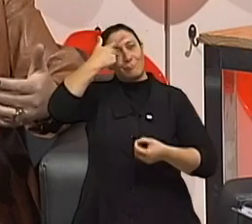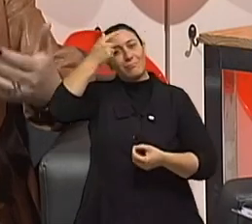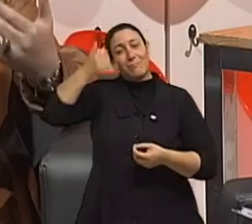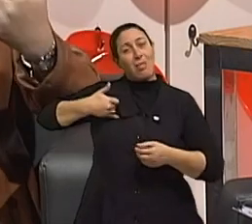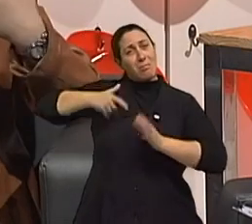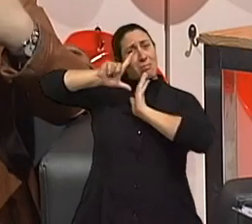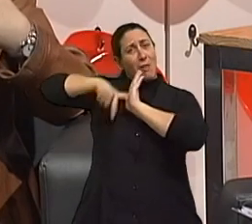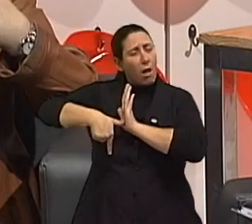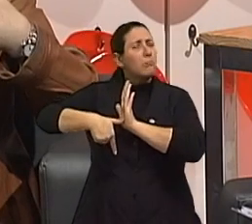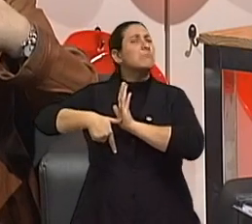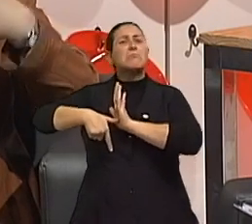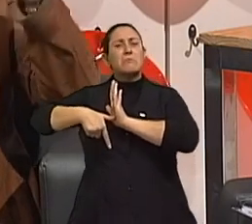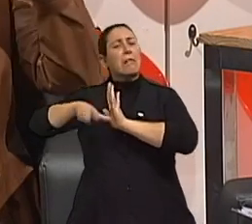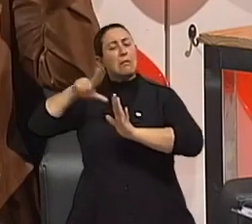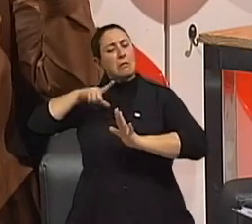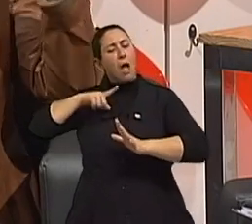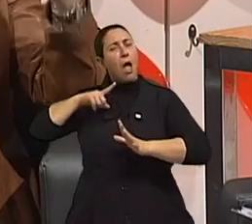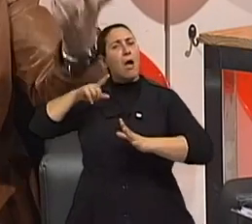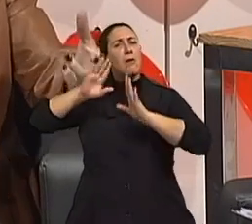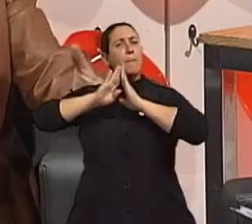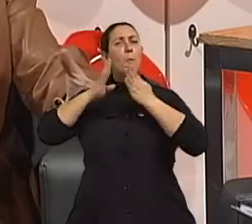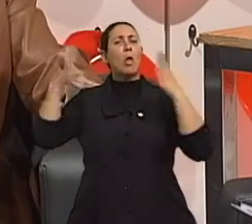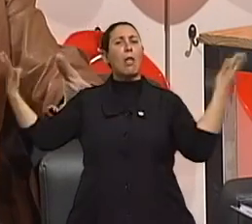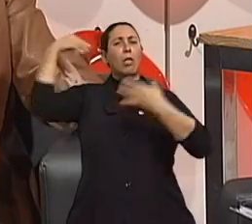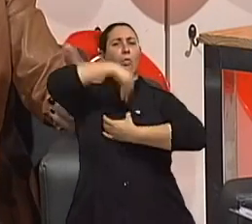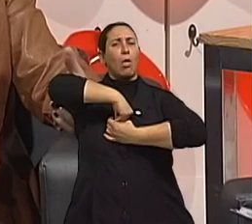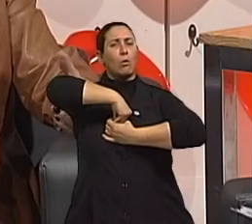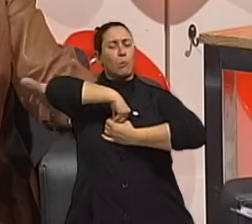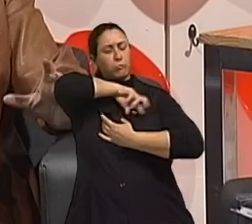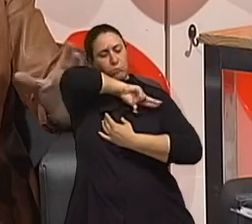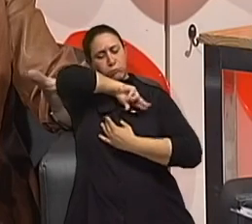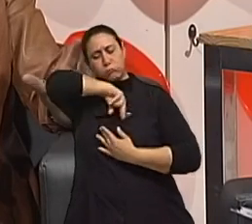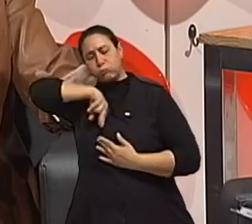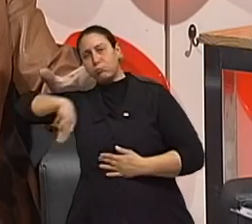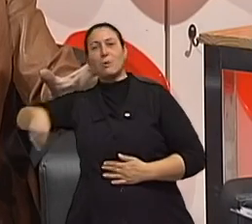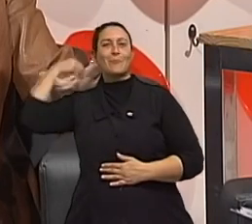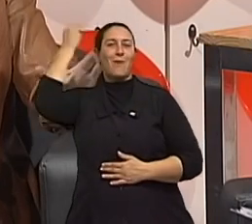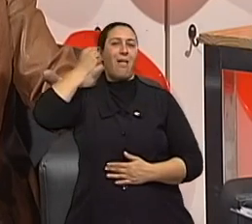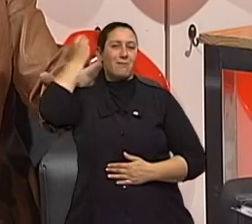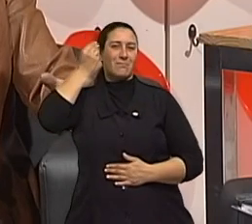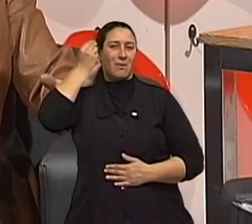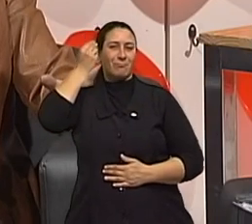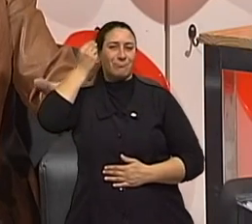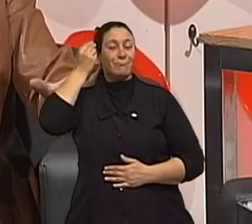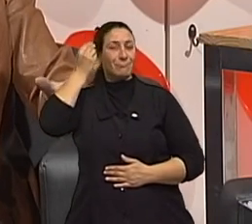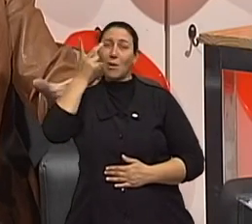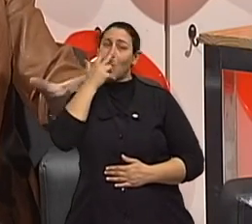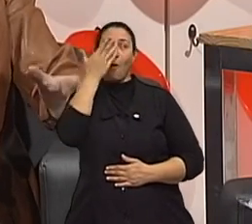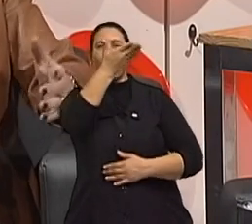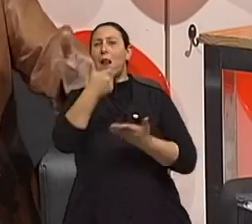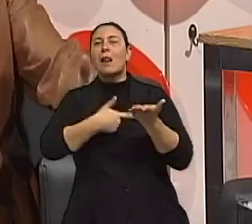tarde, carrega consigo esta biblioteca de experiências que provavelmente nos livros da URGS,